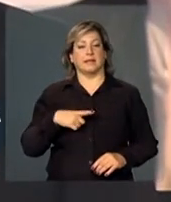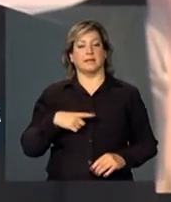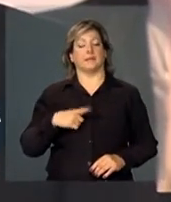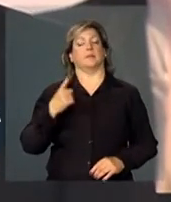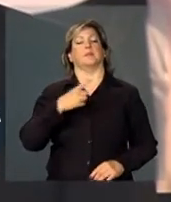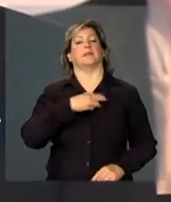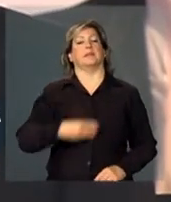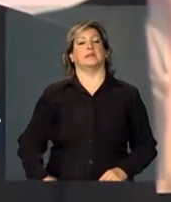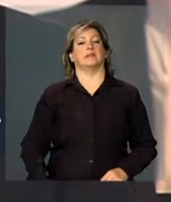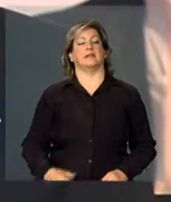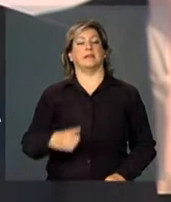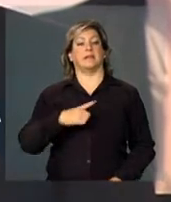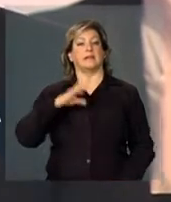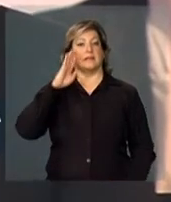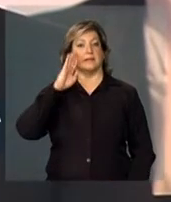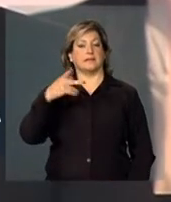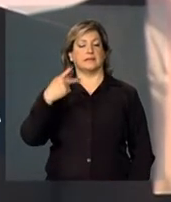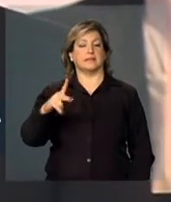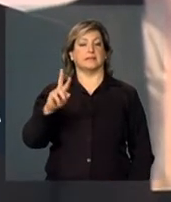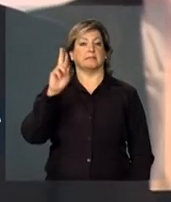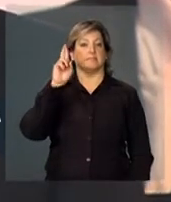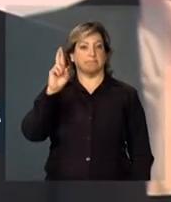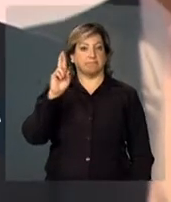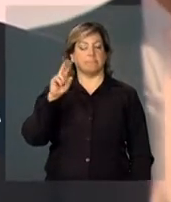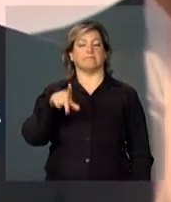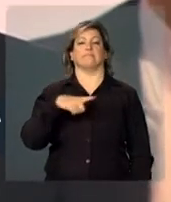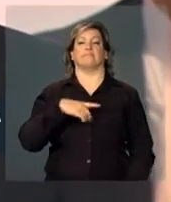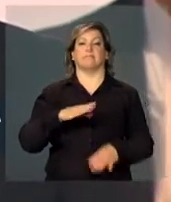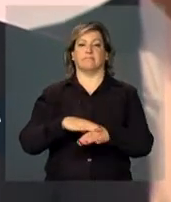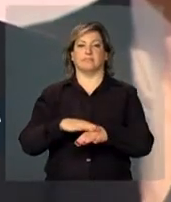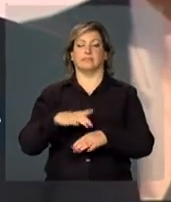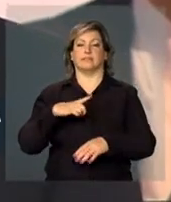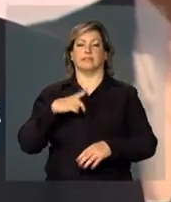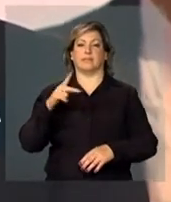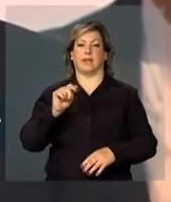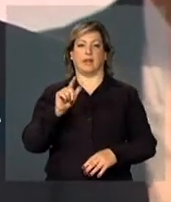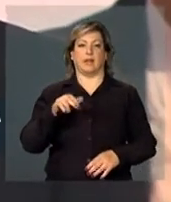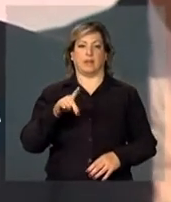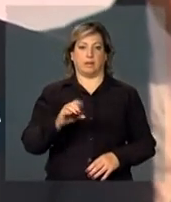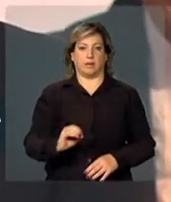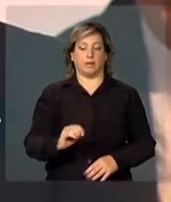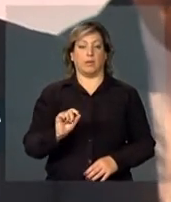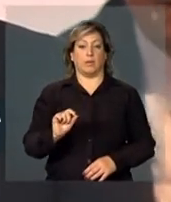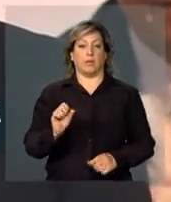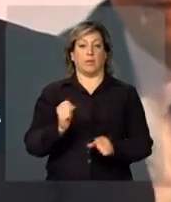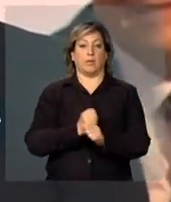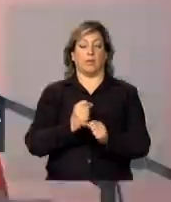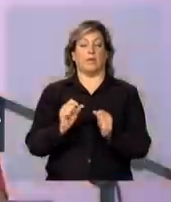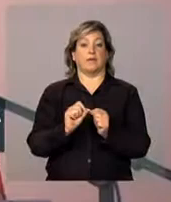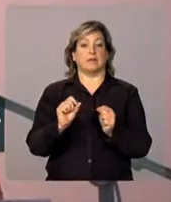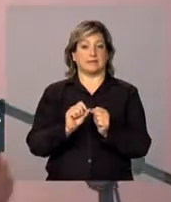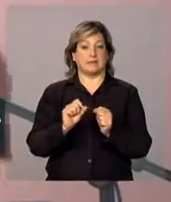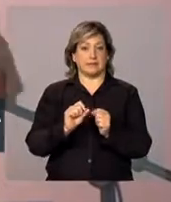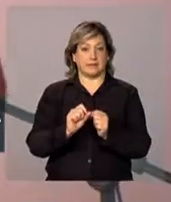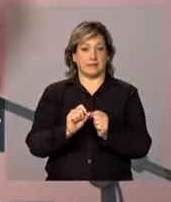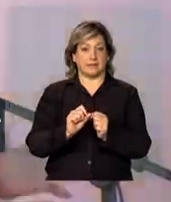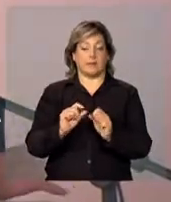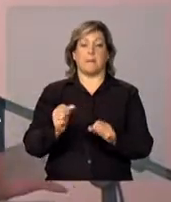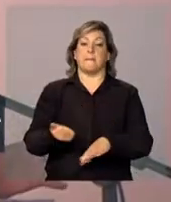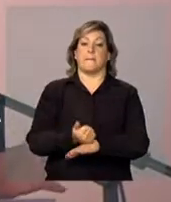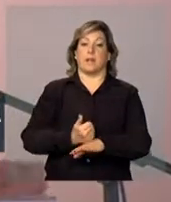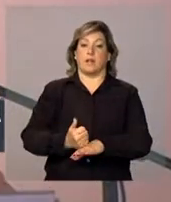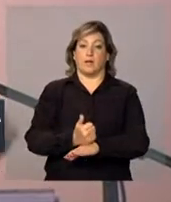sobre seus ombros essa responsabilidade de construir, de